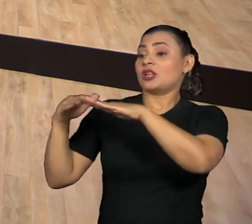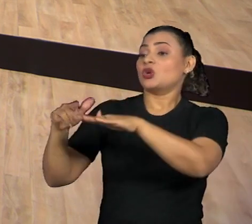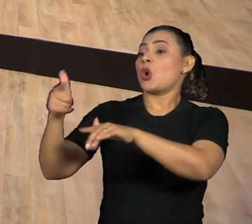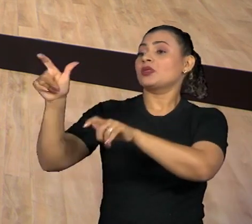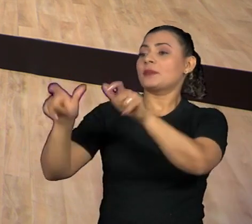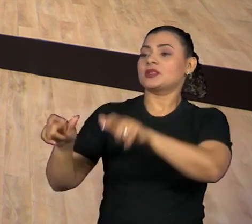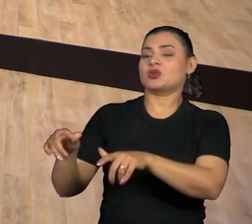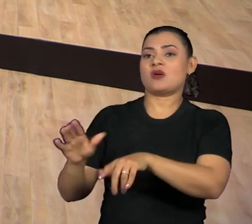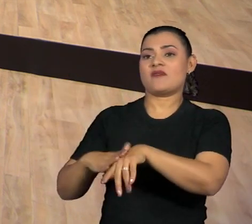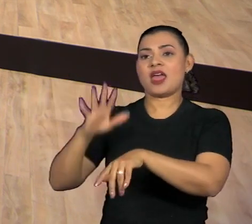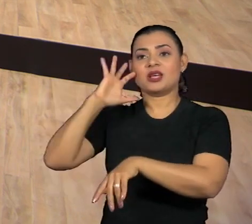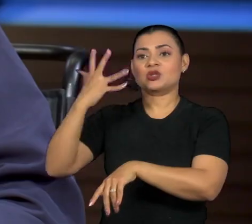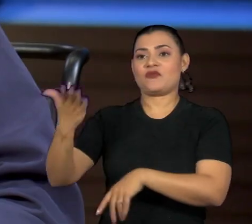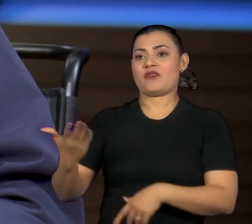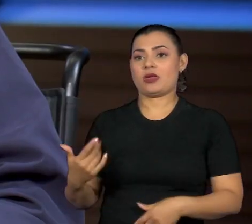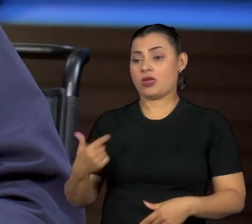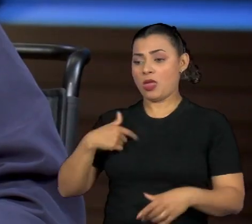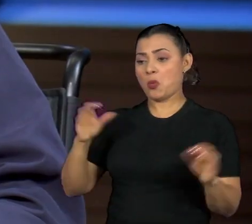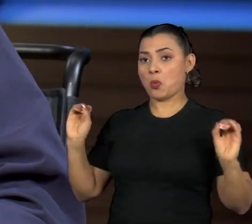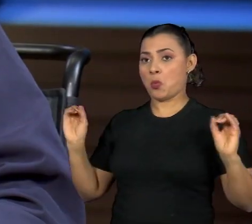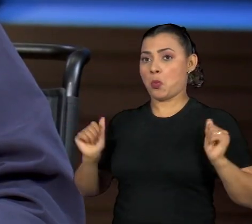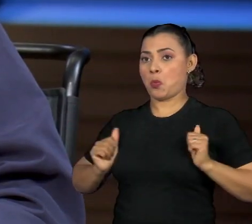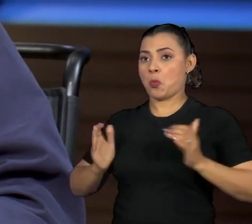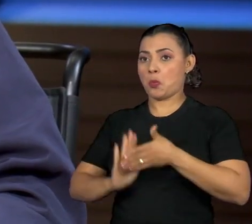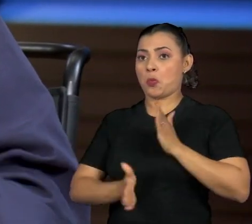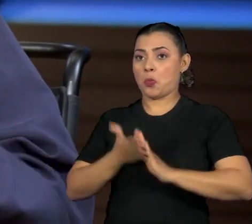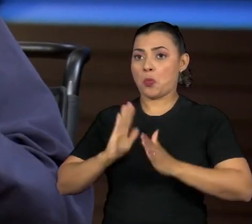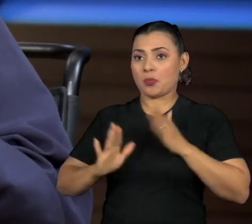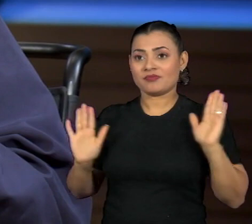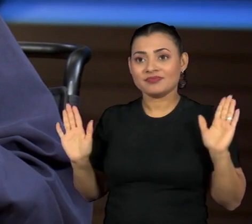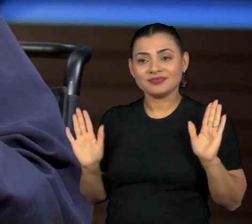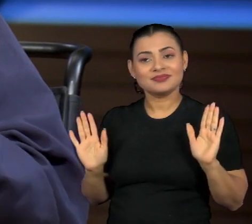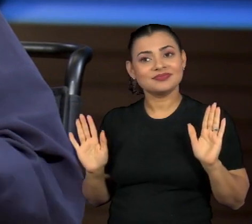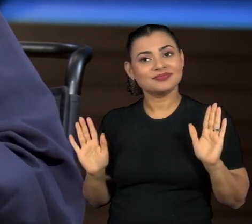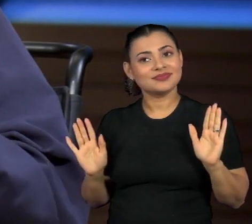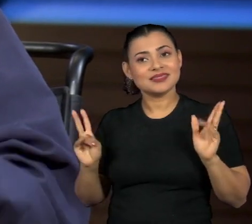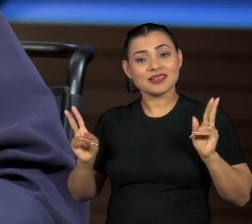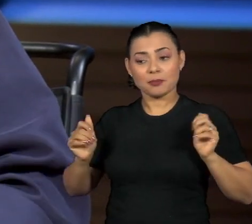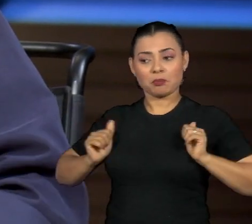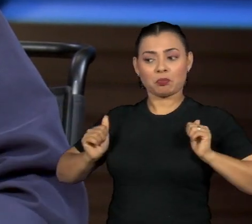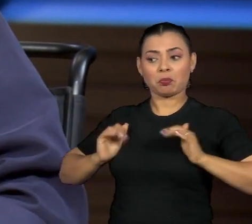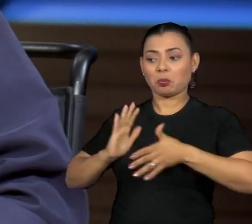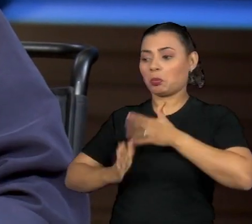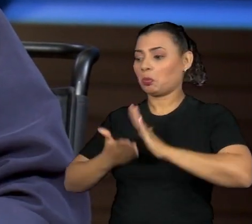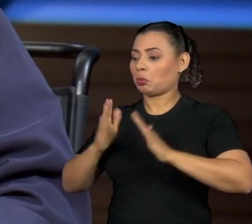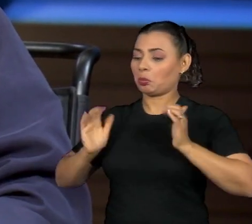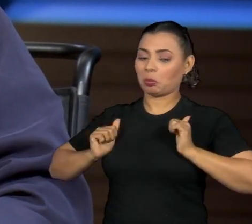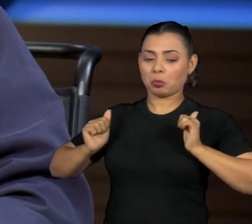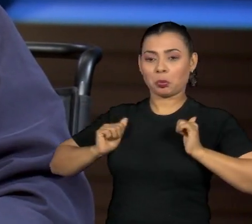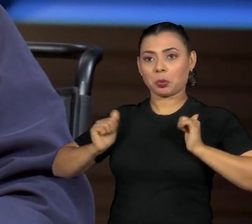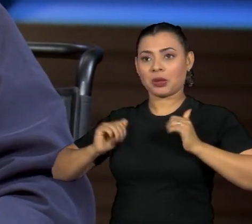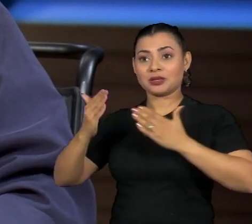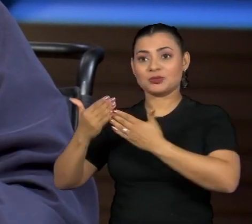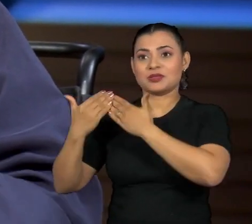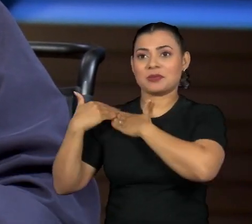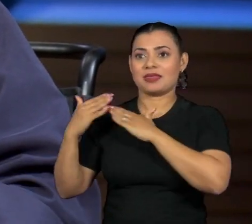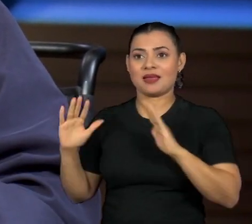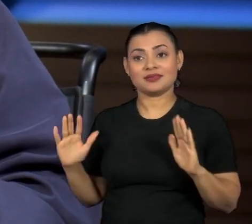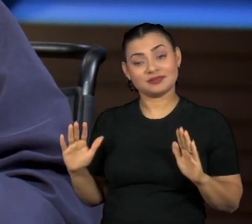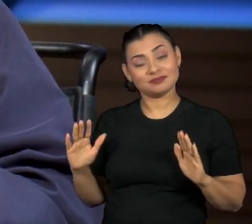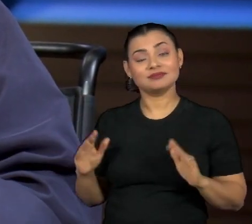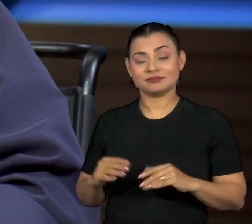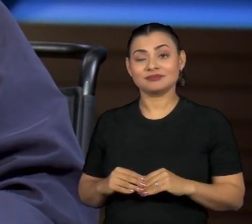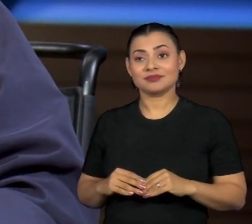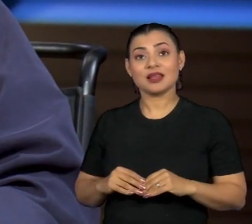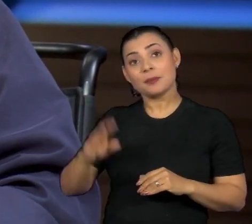o outro vai resolver, o outro vai dar jeito nas coisas. E a gente acaba nos eximindo da nossa própria responsabilidade. Principalmente a